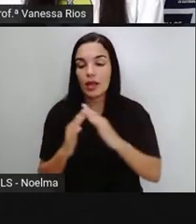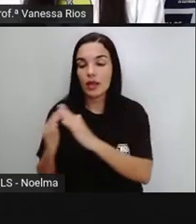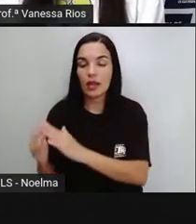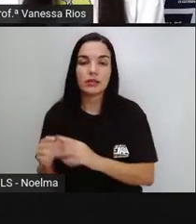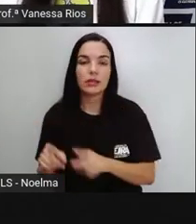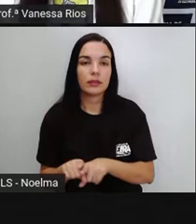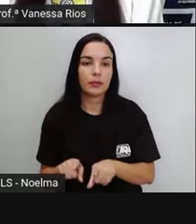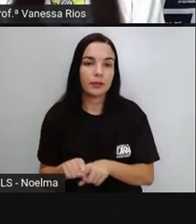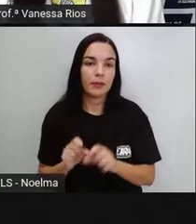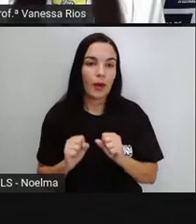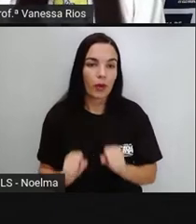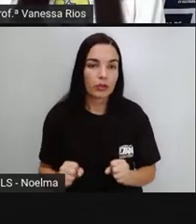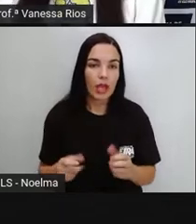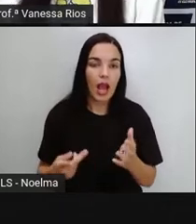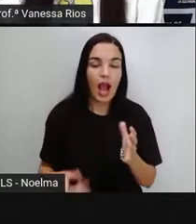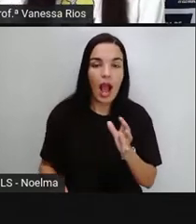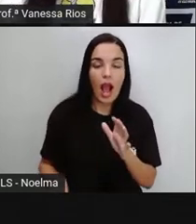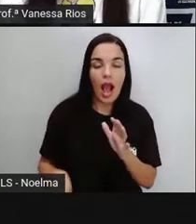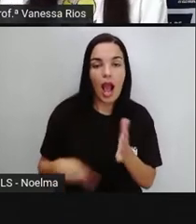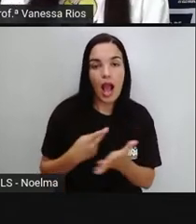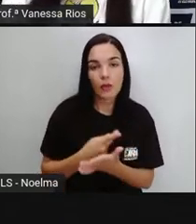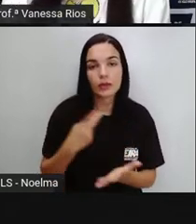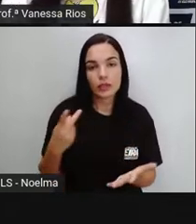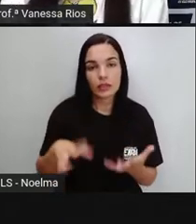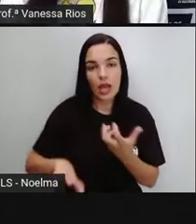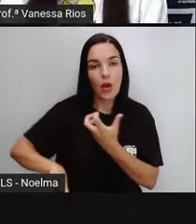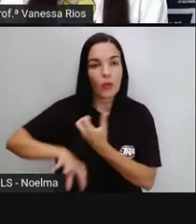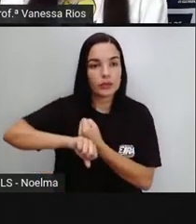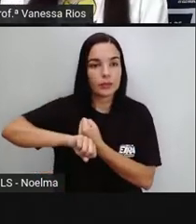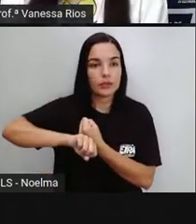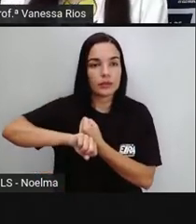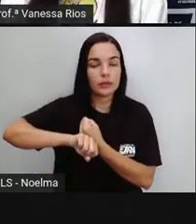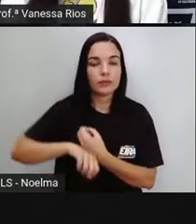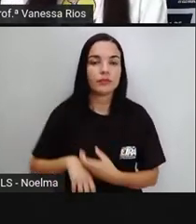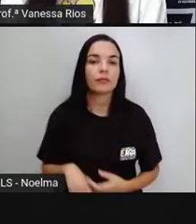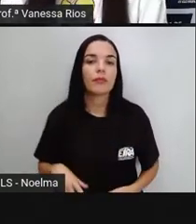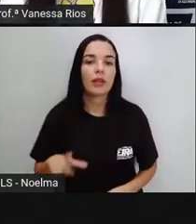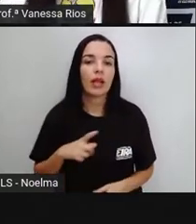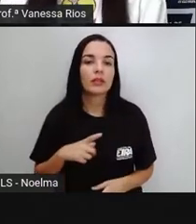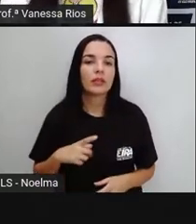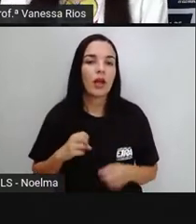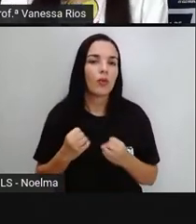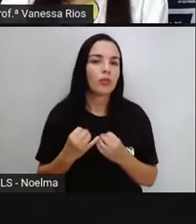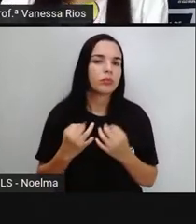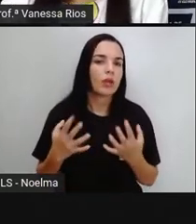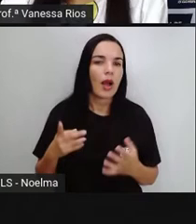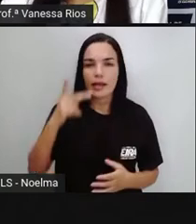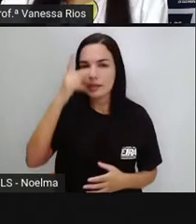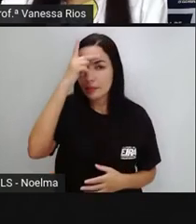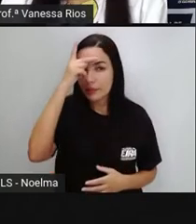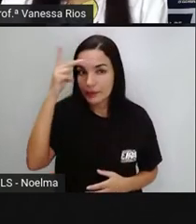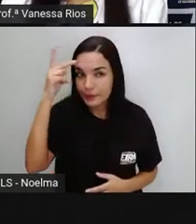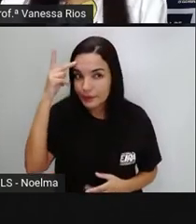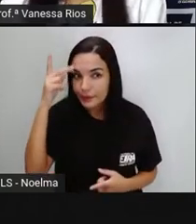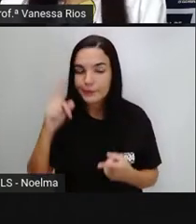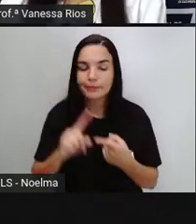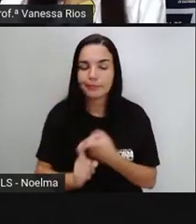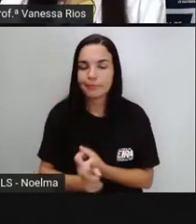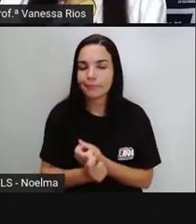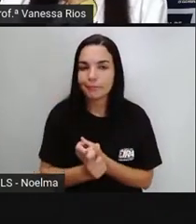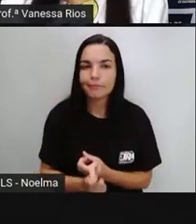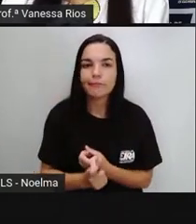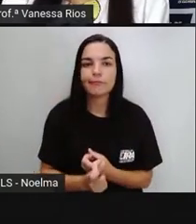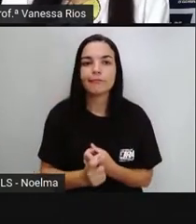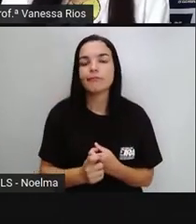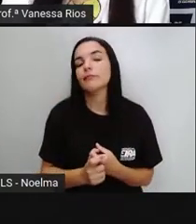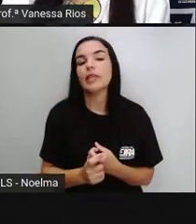E aí os principais veículos de contaminação são constituídos pelo próprio ser humano, Pelo próprio homem,